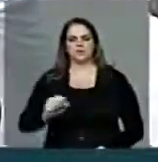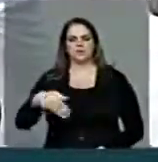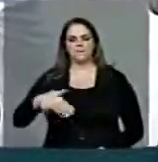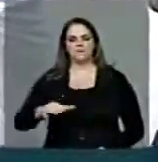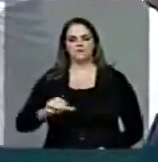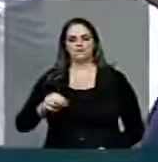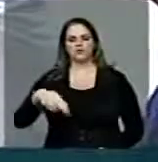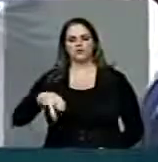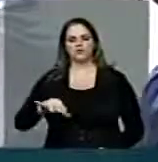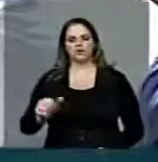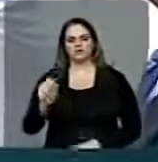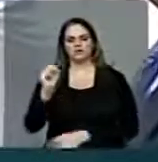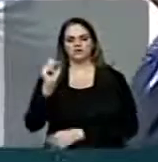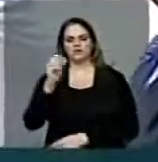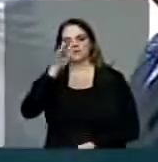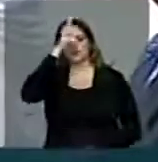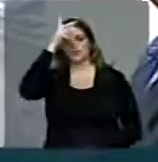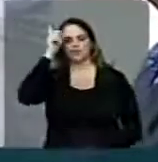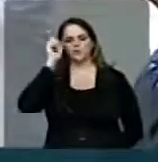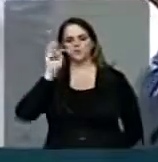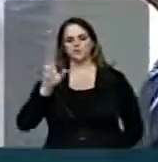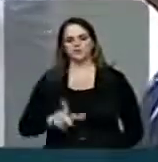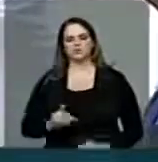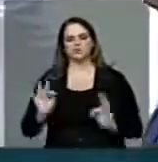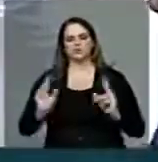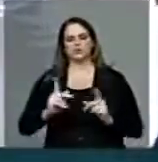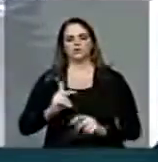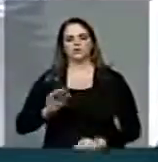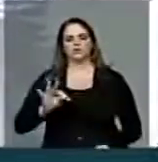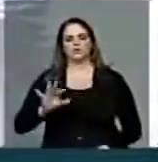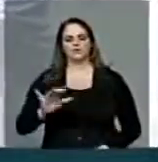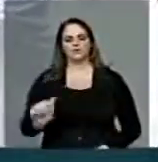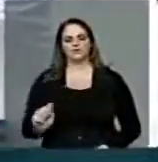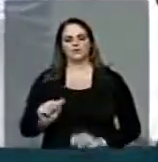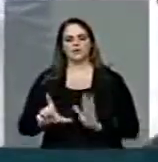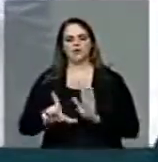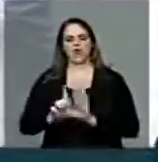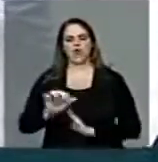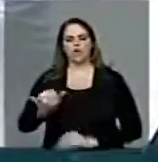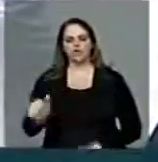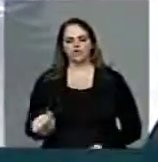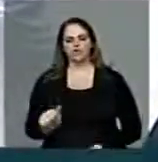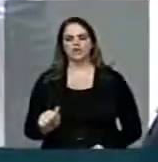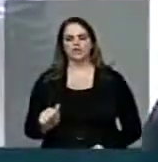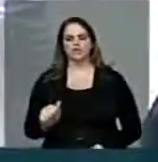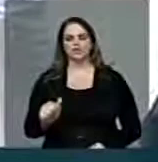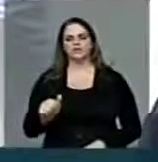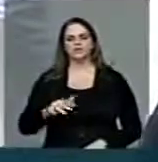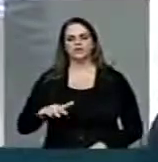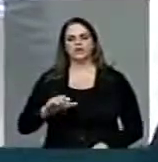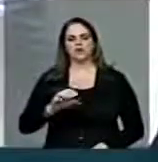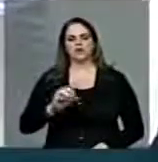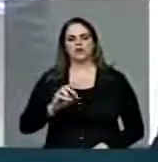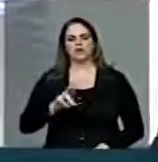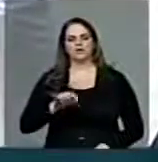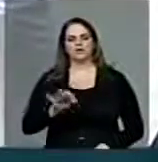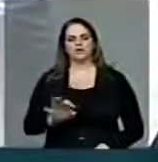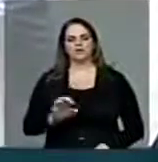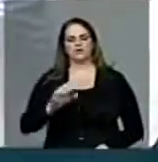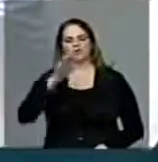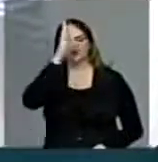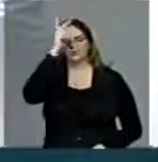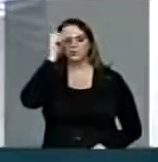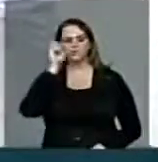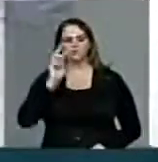Grosso do Sul as potências maçônicas, a grande loja maçônica, o grande oriente do estado de Mato Grosso do Sul